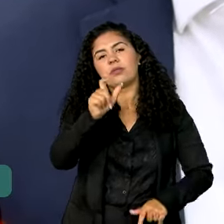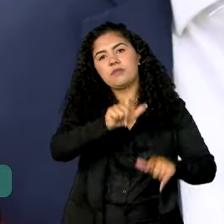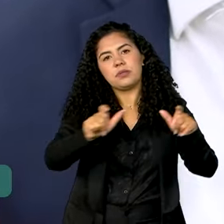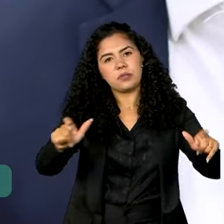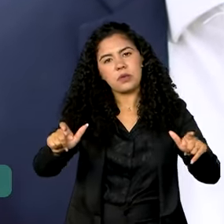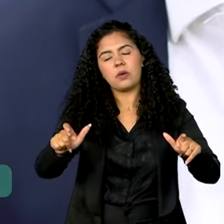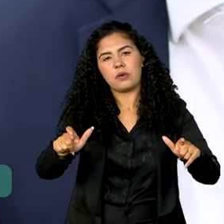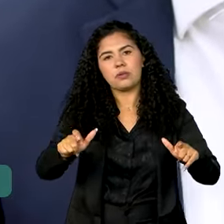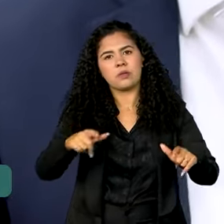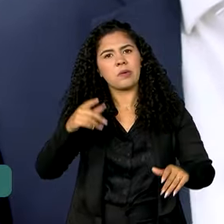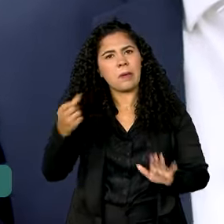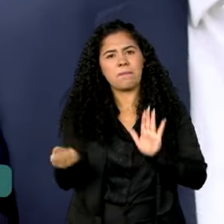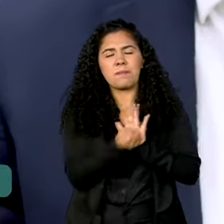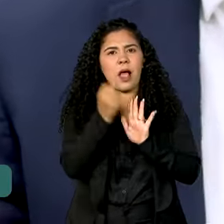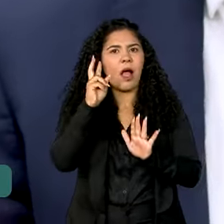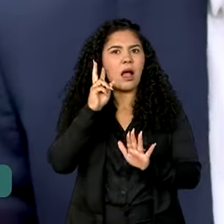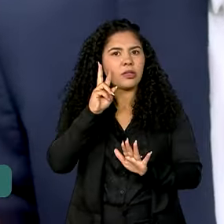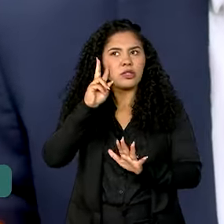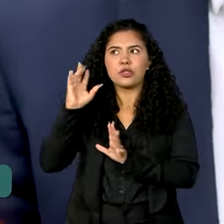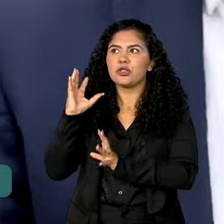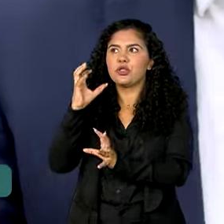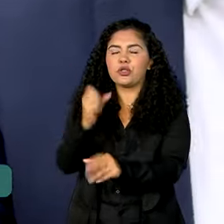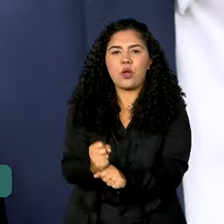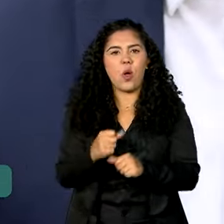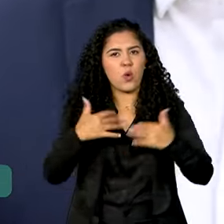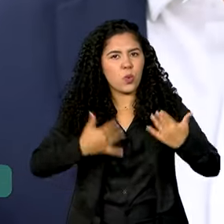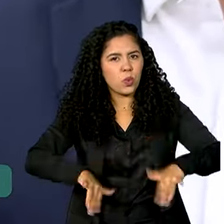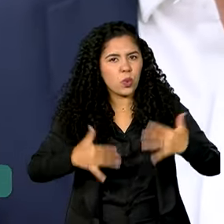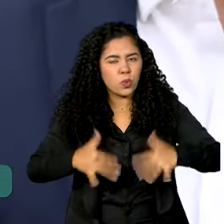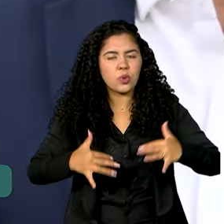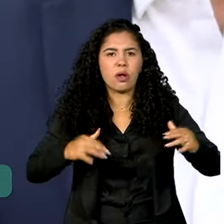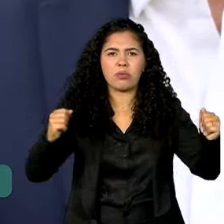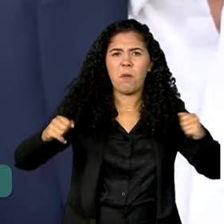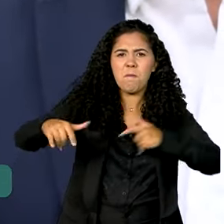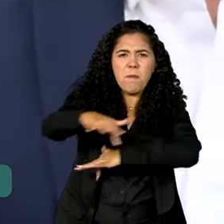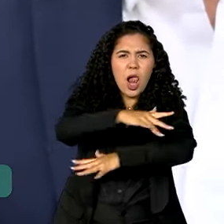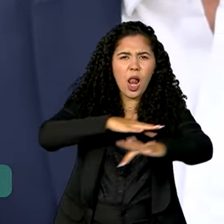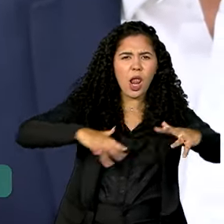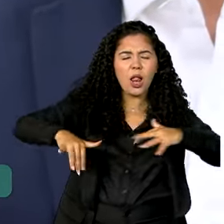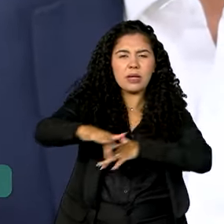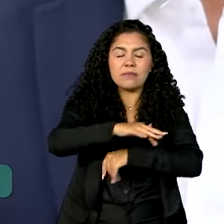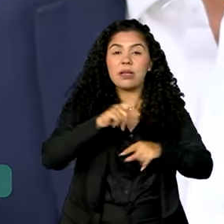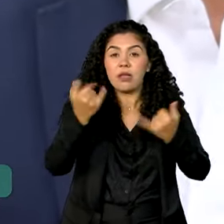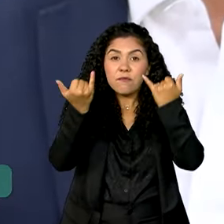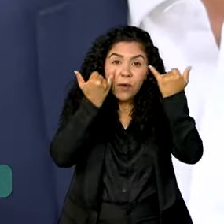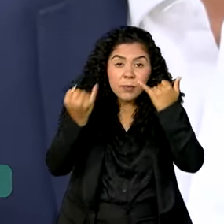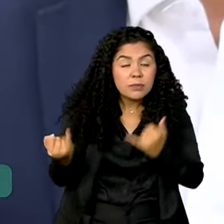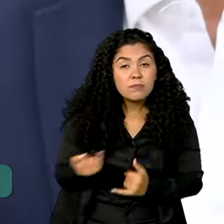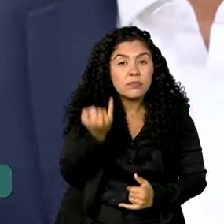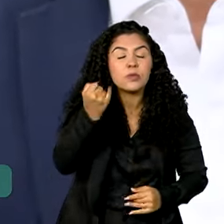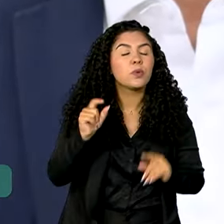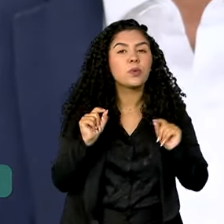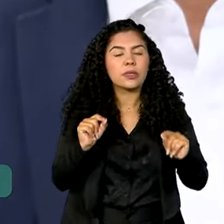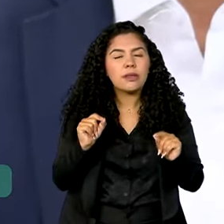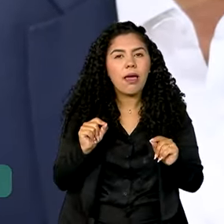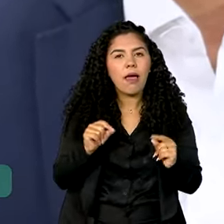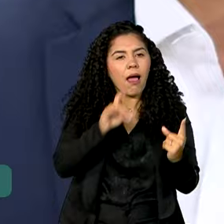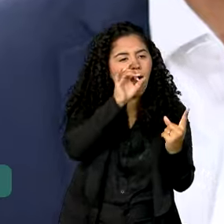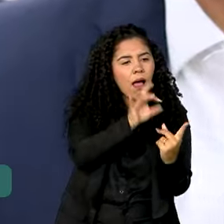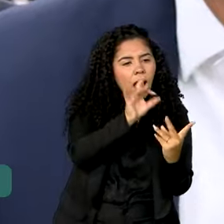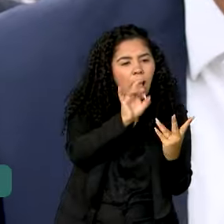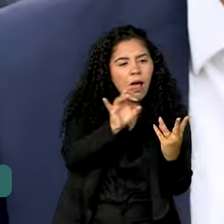crescimento da história e o maior volume de passageiros internacionais. E um dado importante, a cada turista,